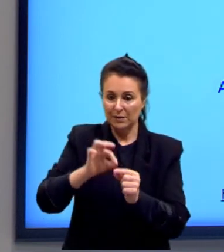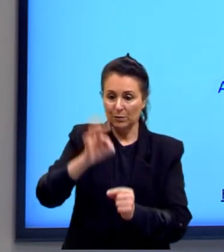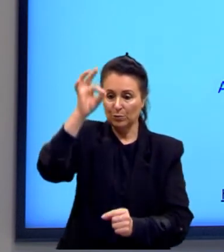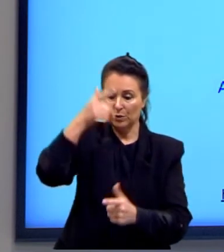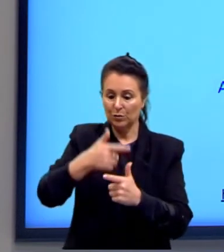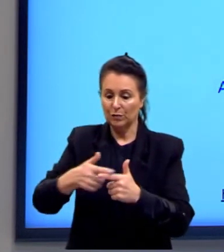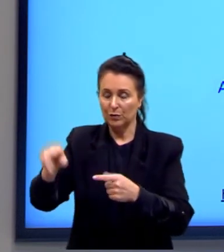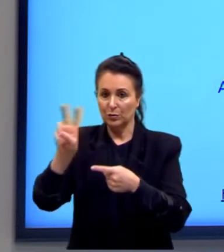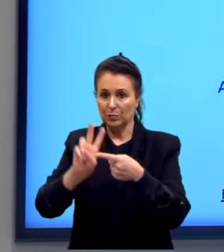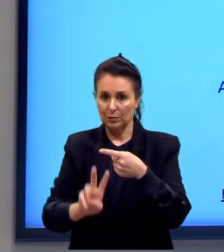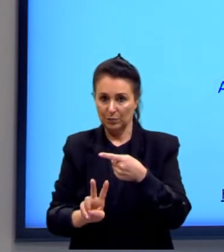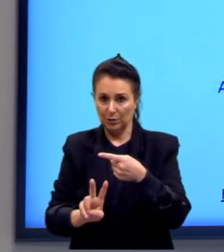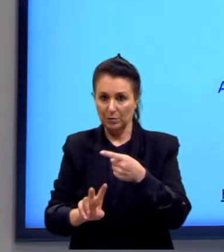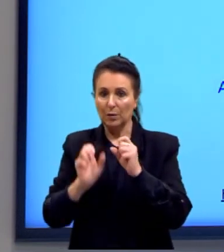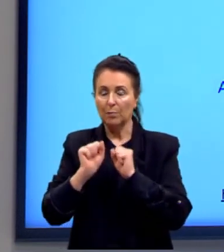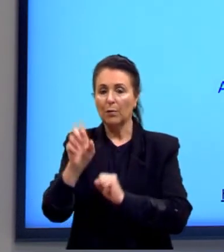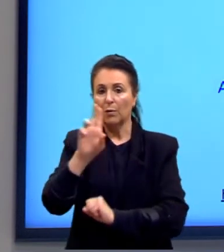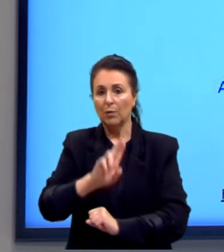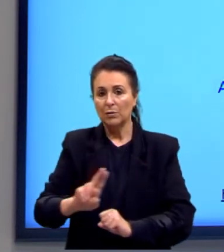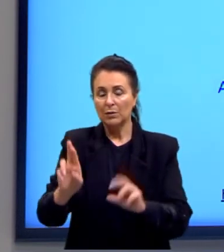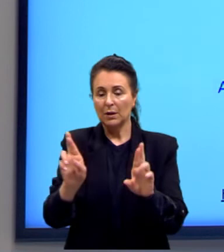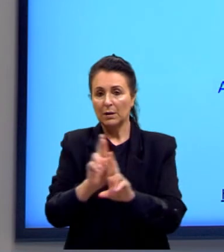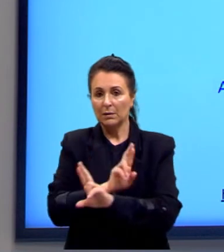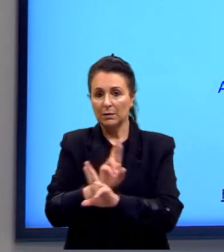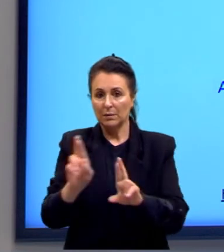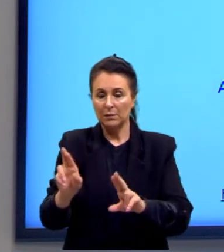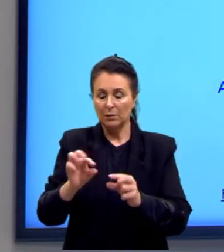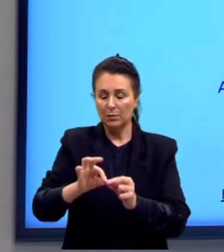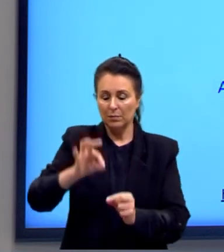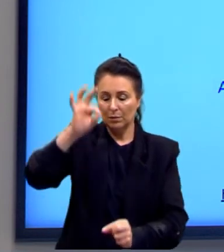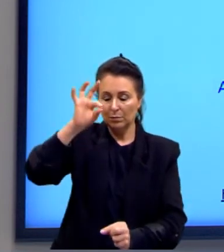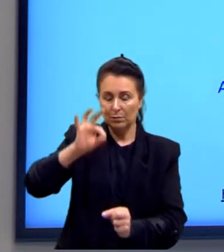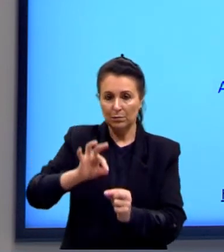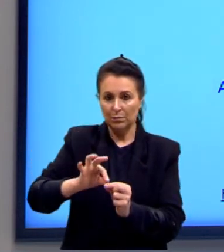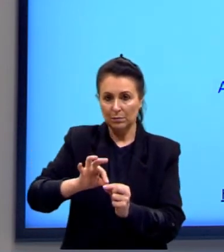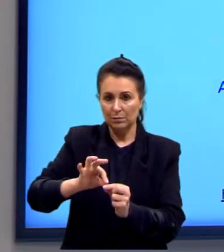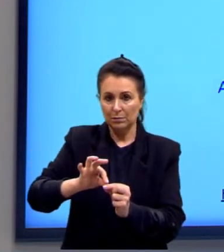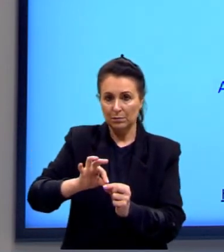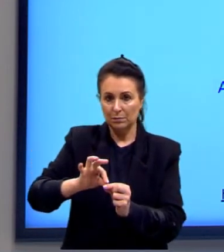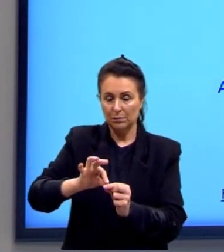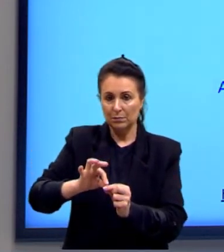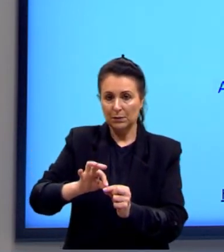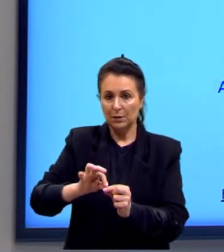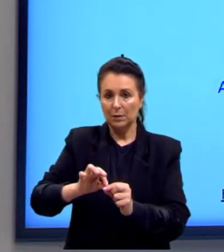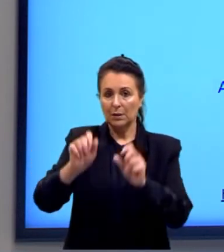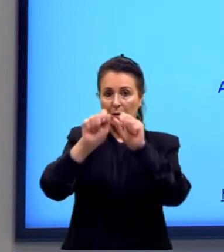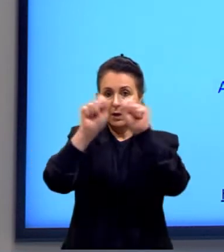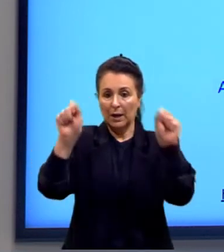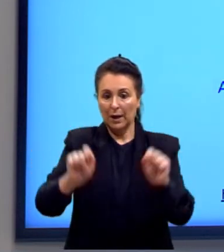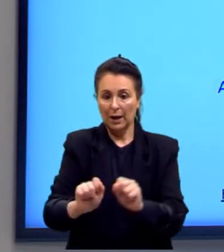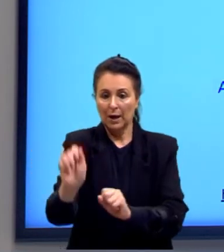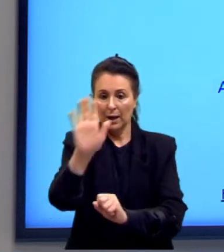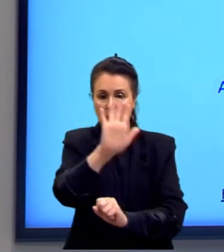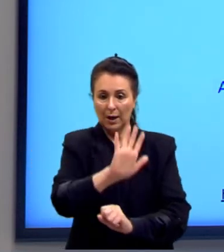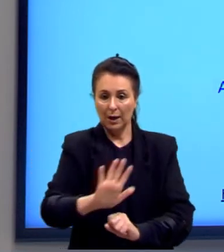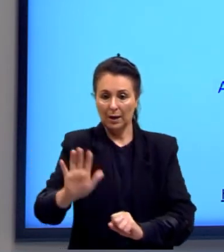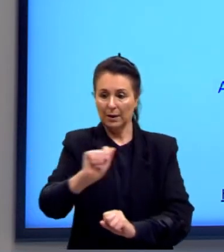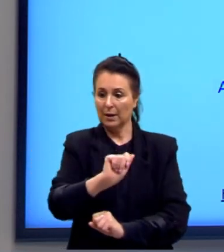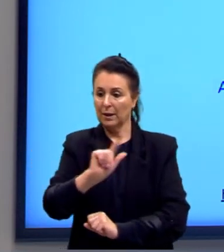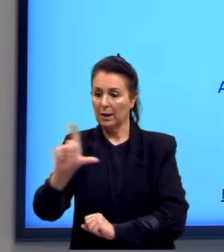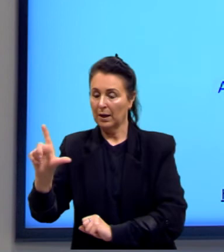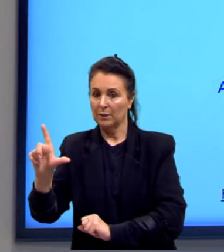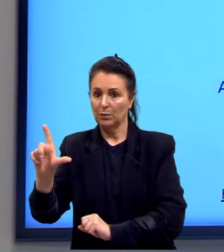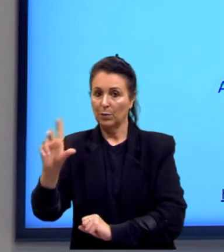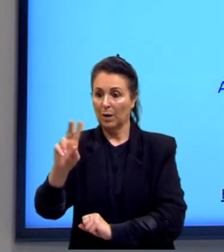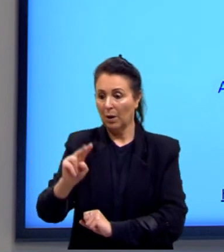Nós podemos utilizar essa relação da altura, né? Então, a área pode ser escrita lado ao